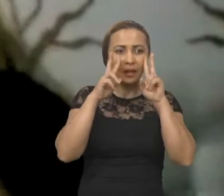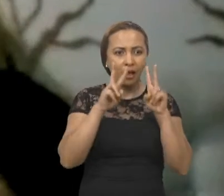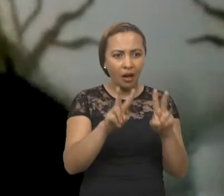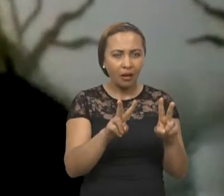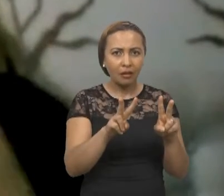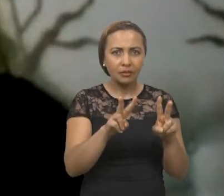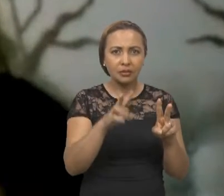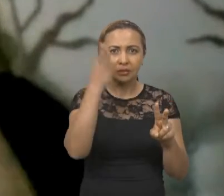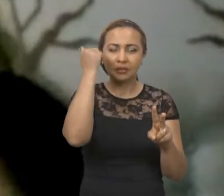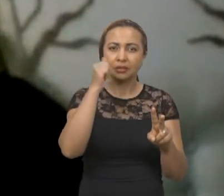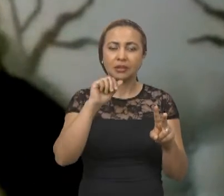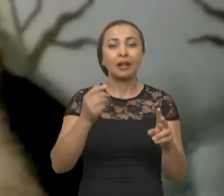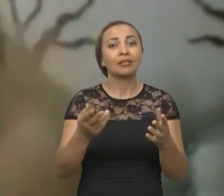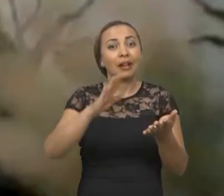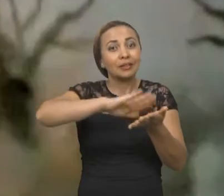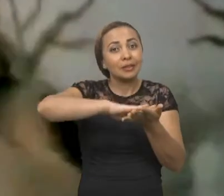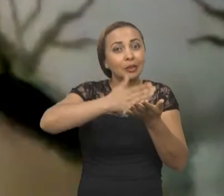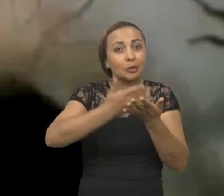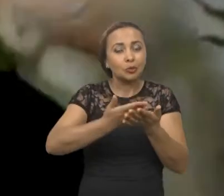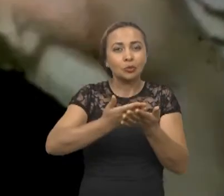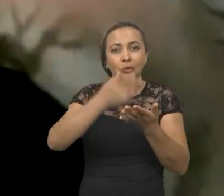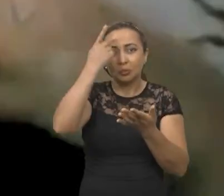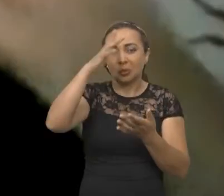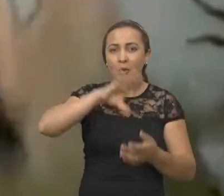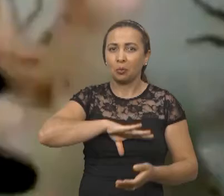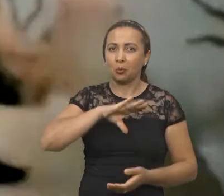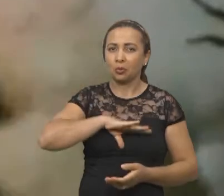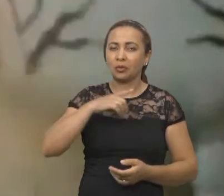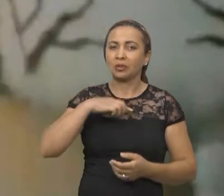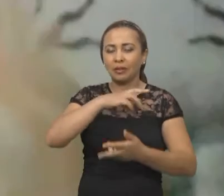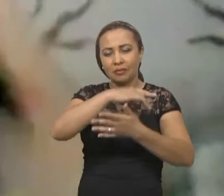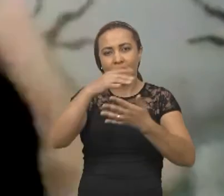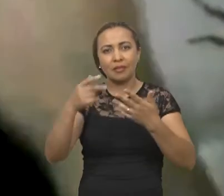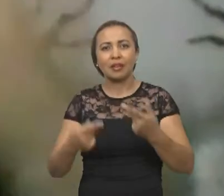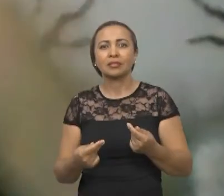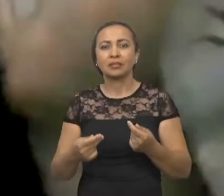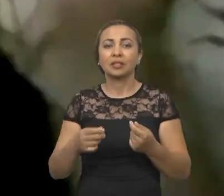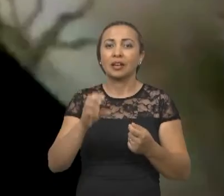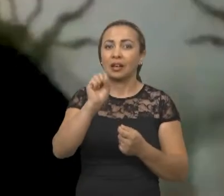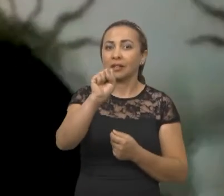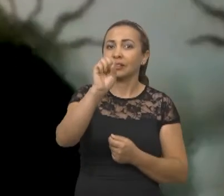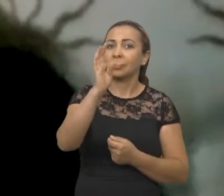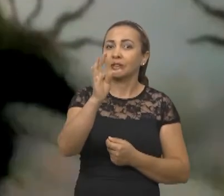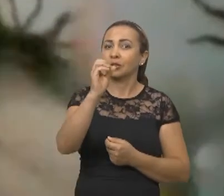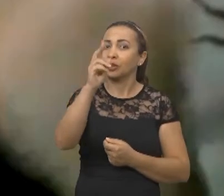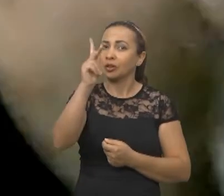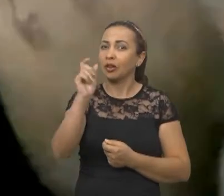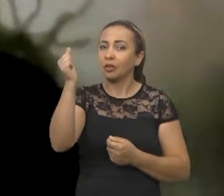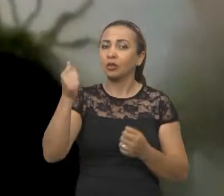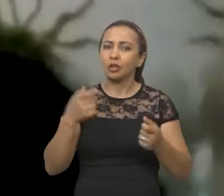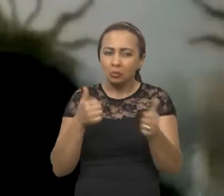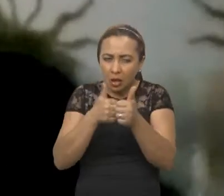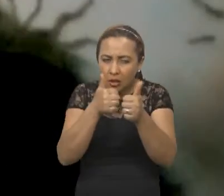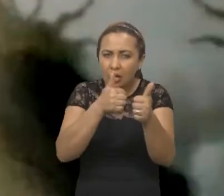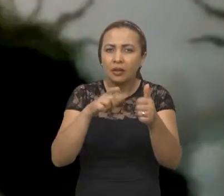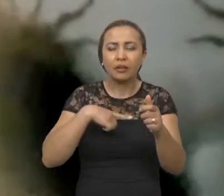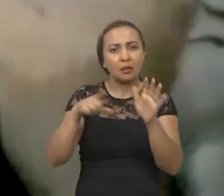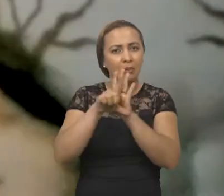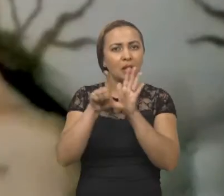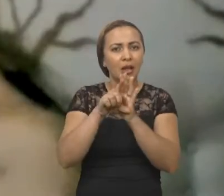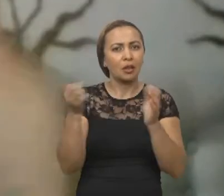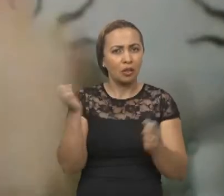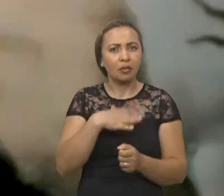gente está, inclusive, trazendo isso para o português, né? Já tem várias tipificações hoje, né? O Stalking hoje é de perseguição. Inclusive, tem uma lei